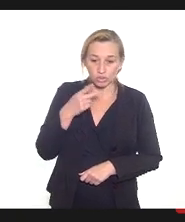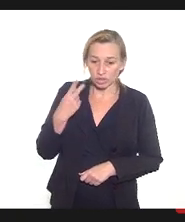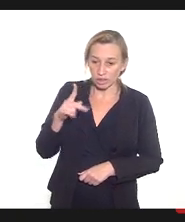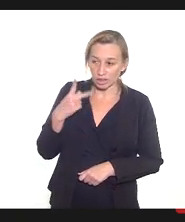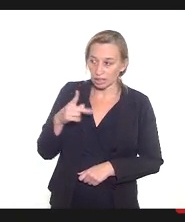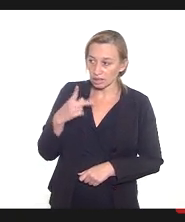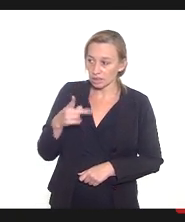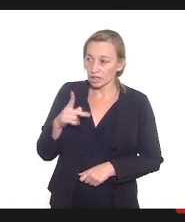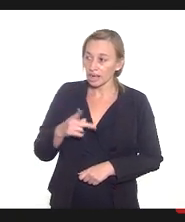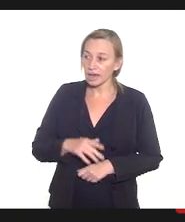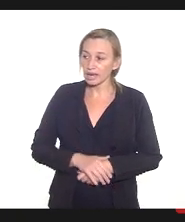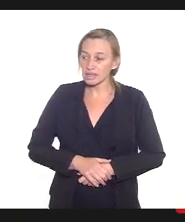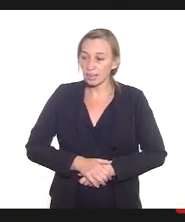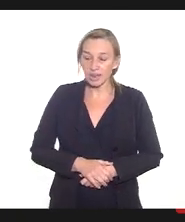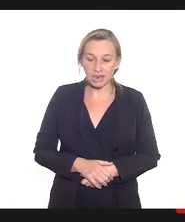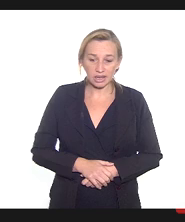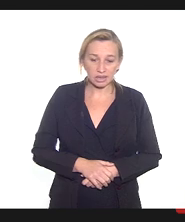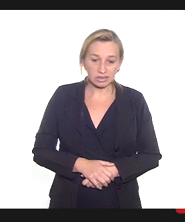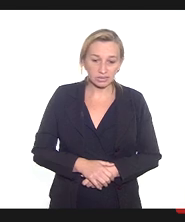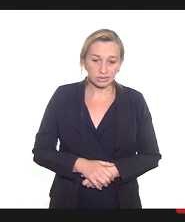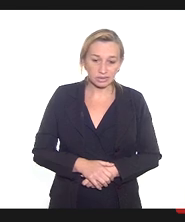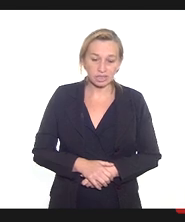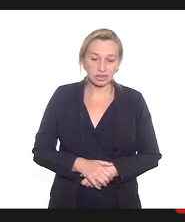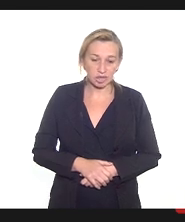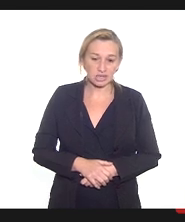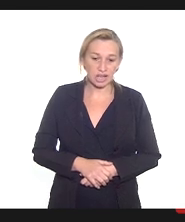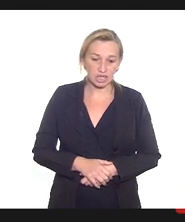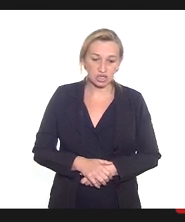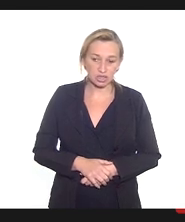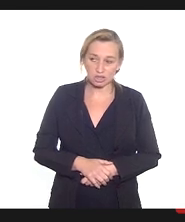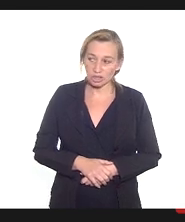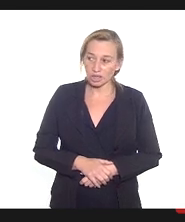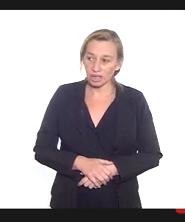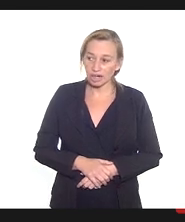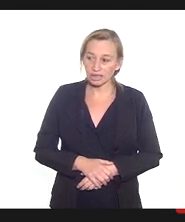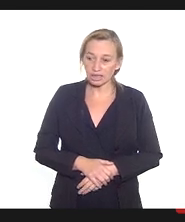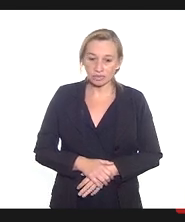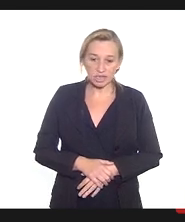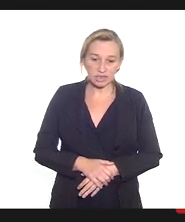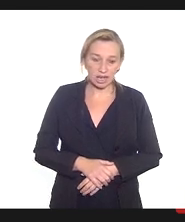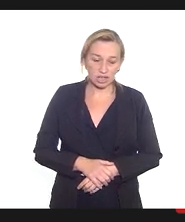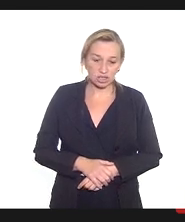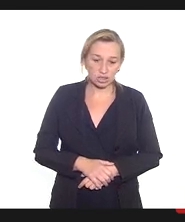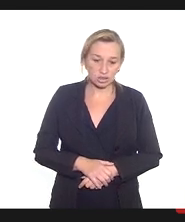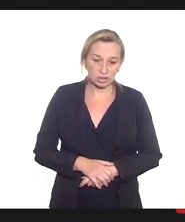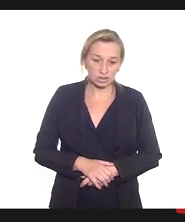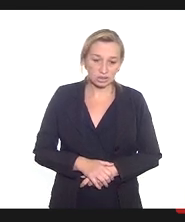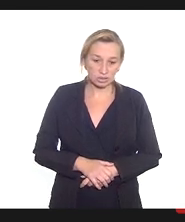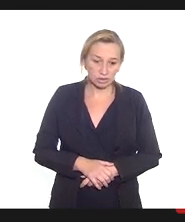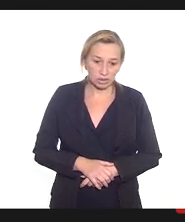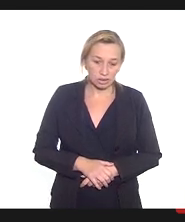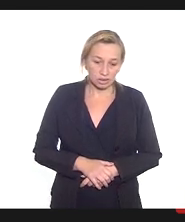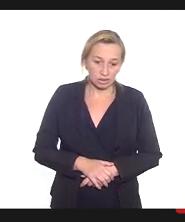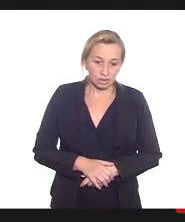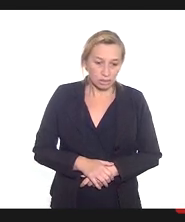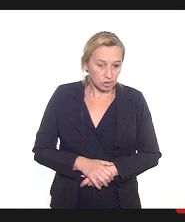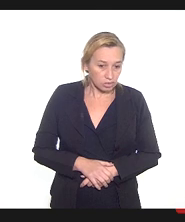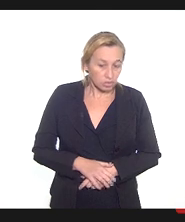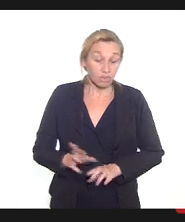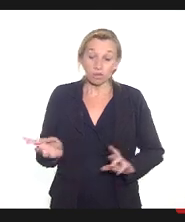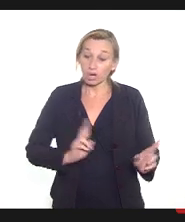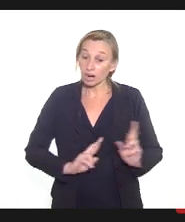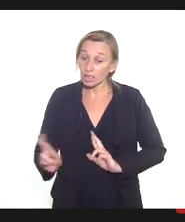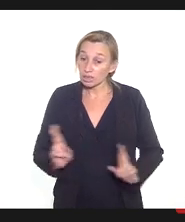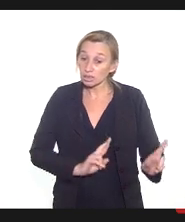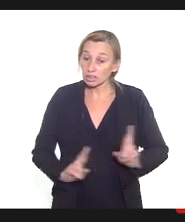eu nem faria questão de me posicionar mas eu estou com uma dúvida também que é em relação